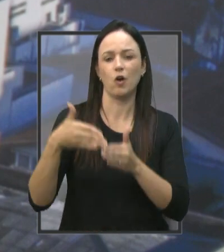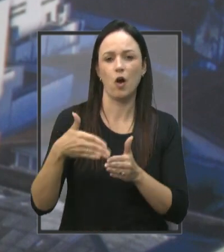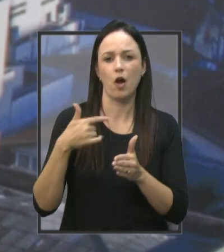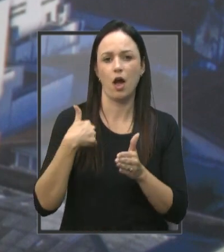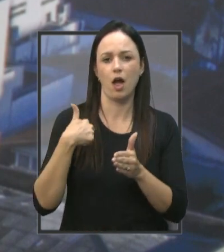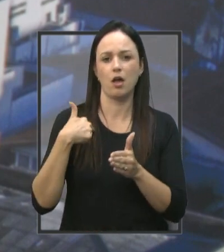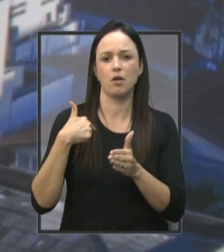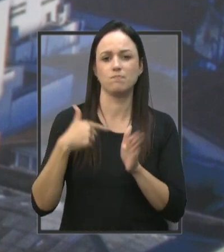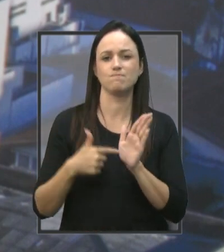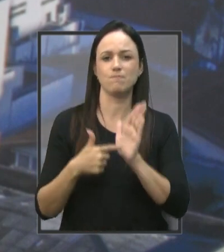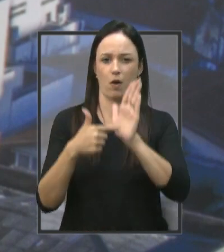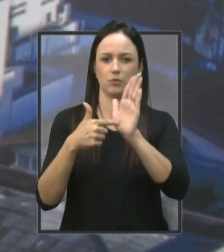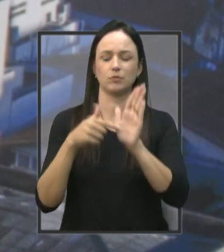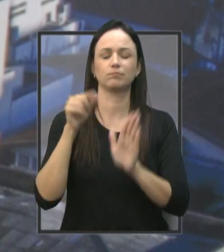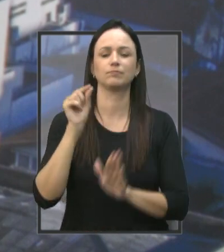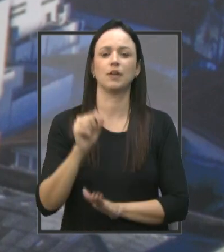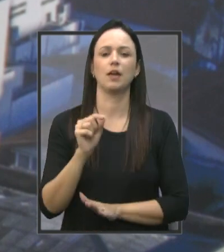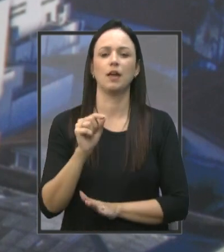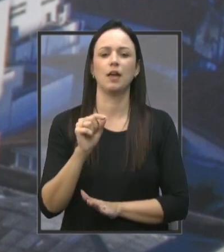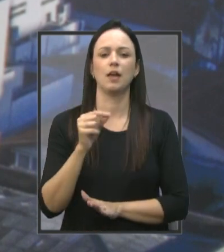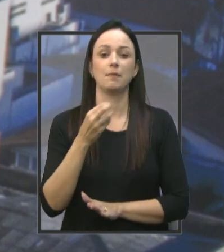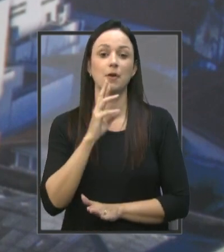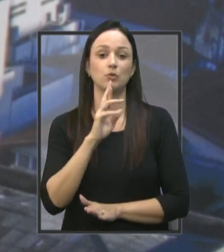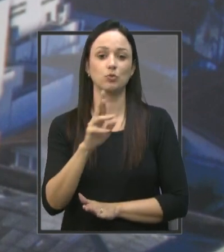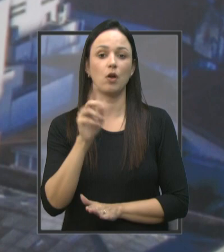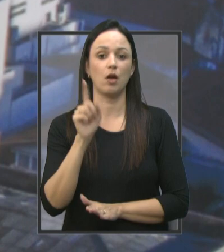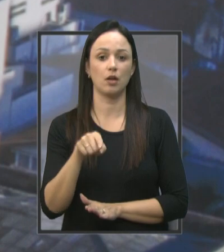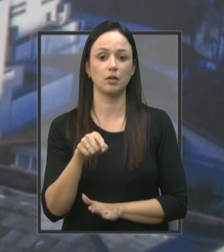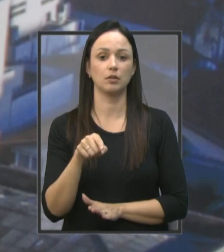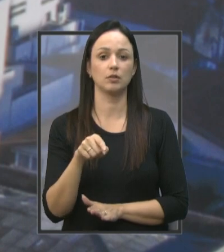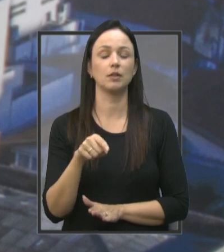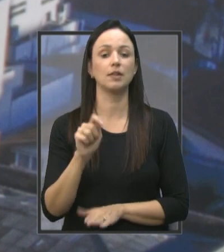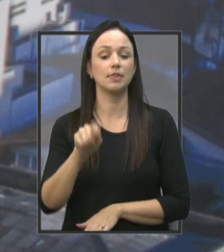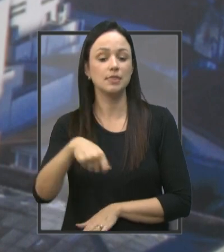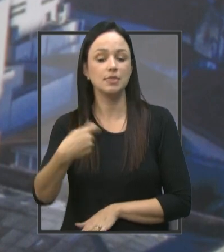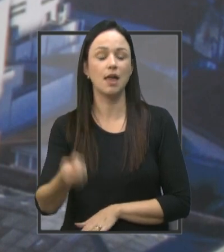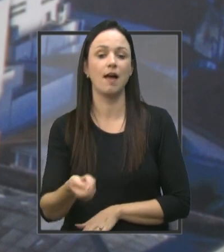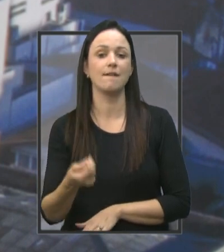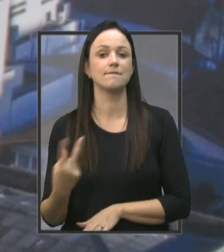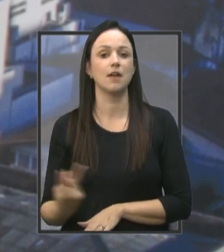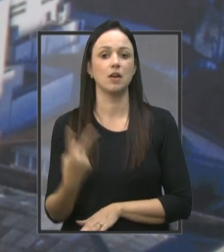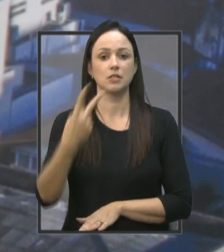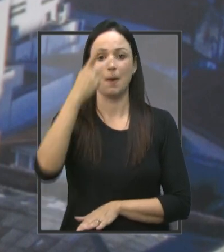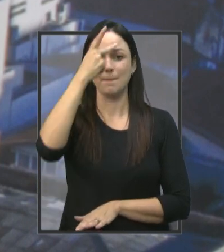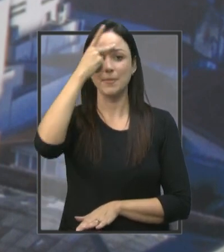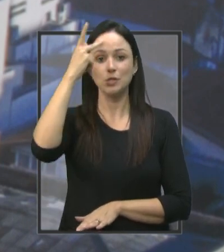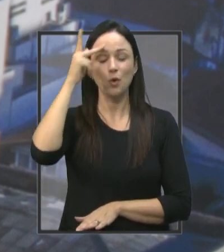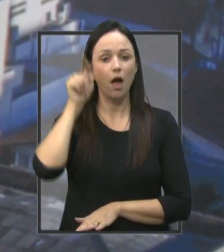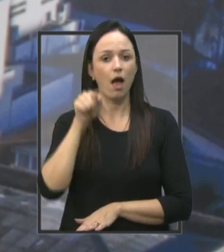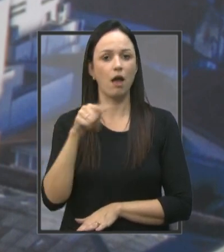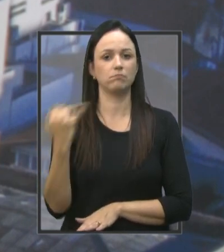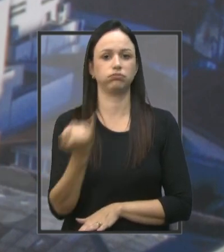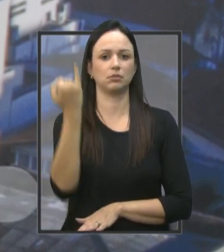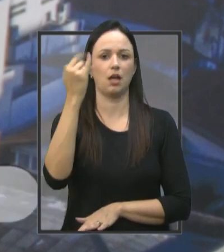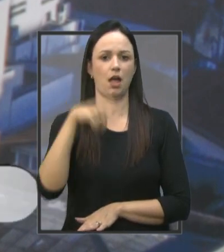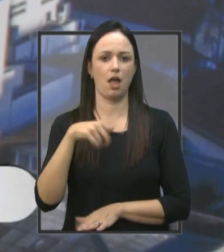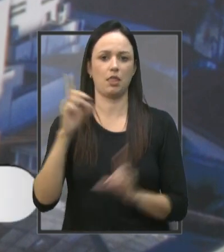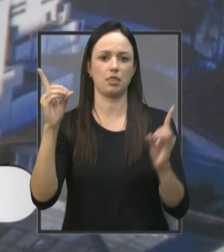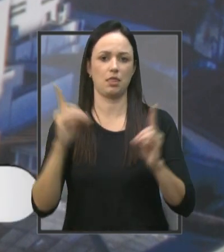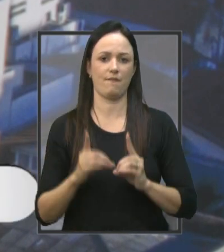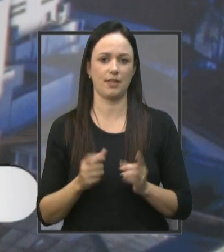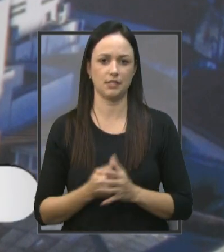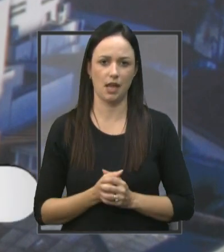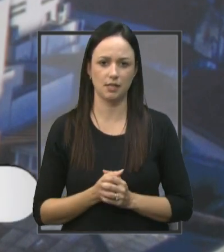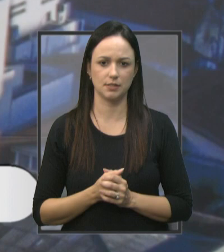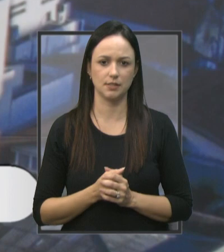Dando muito resultado É isso A valorização Da pessoa Com deficiência E para que a gente Possa atender